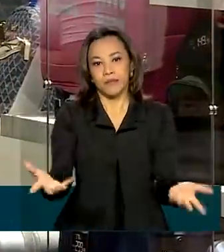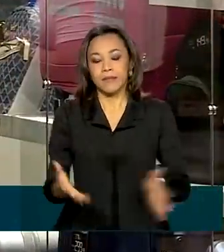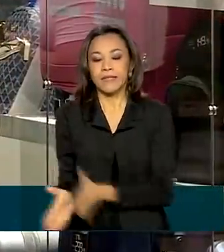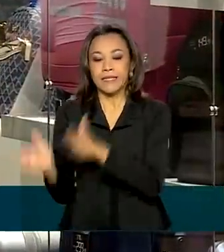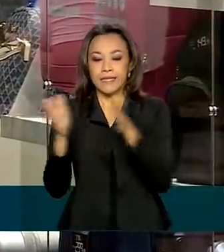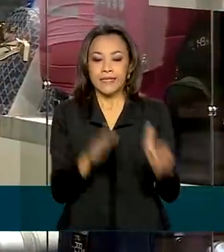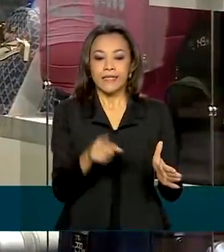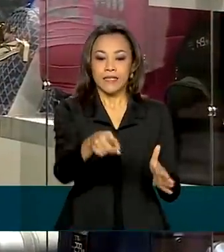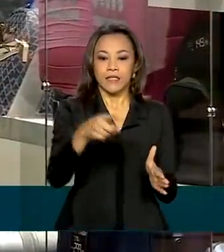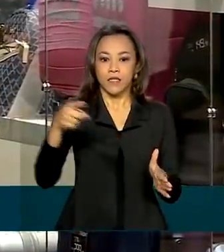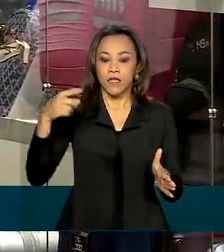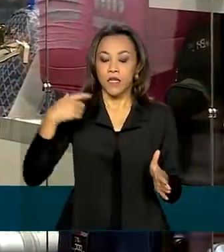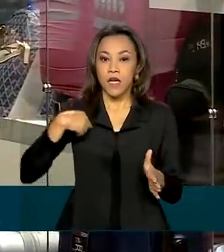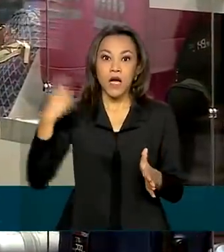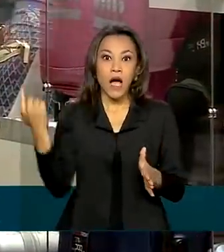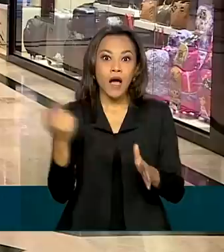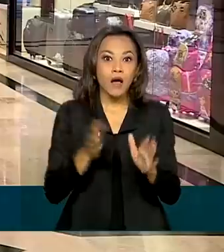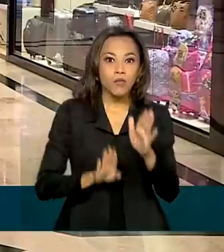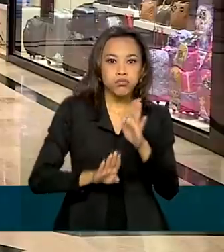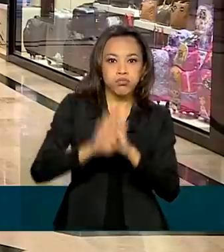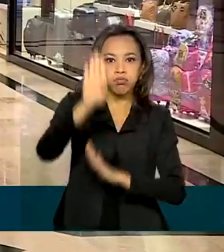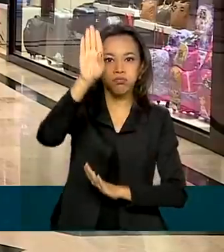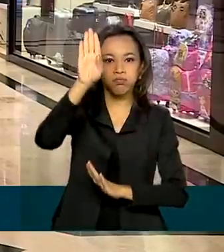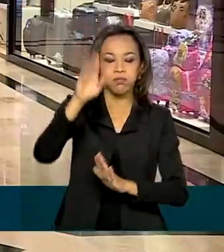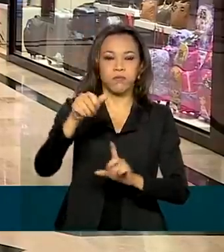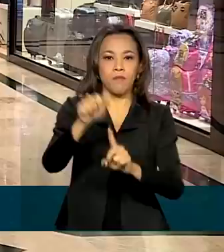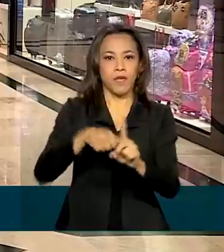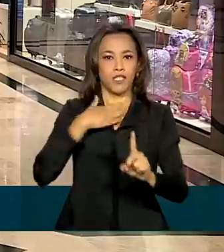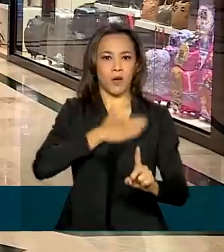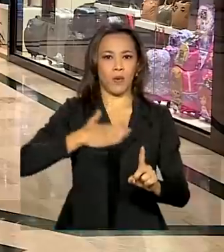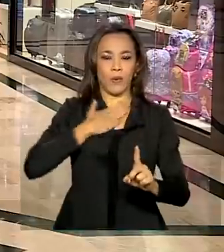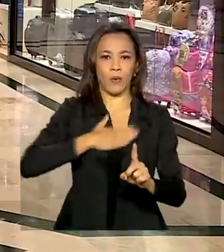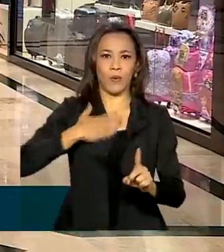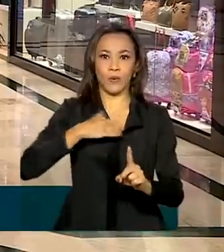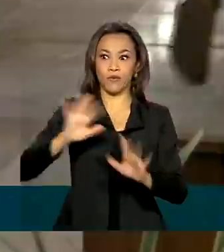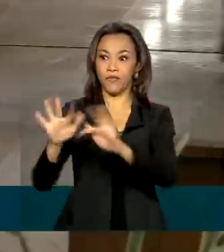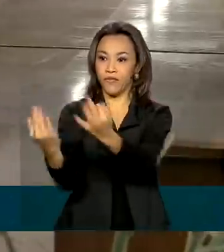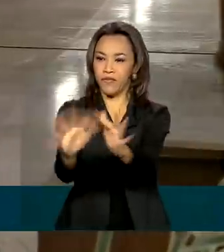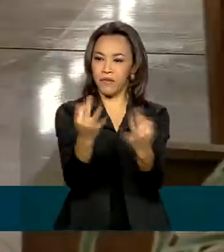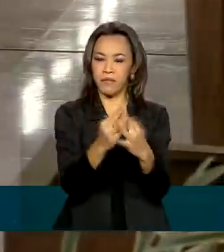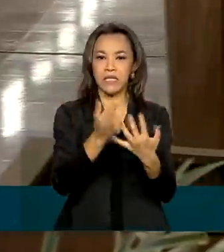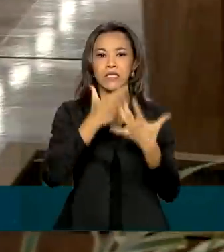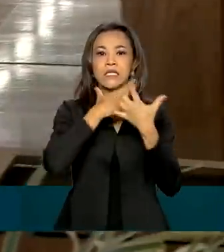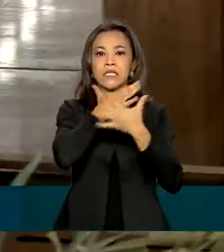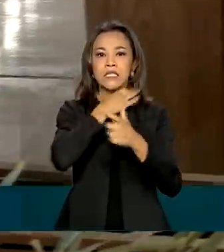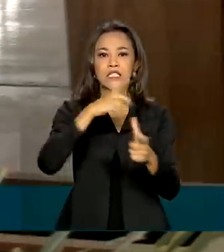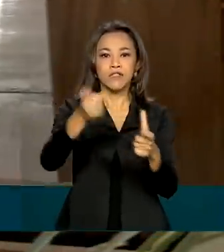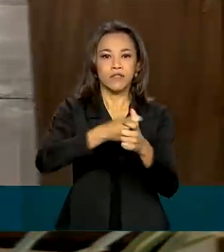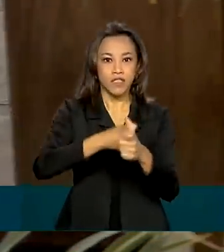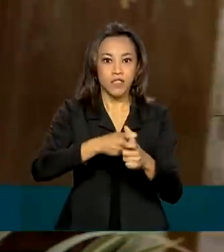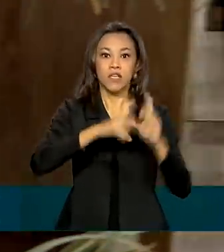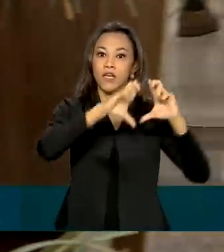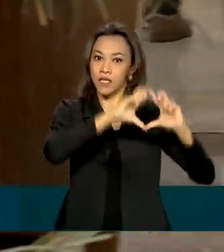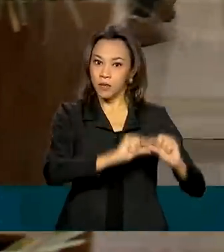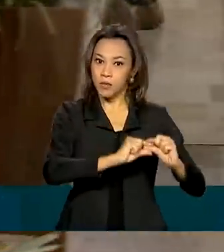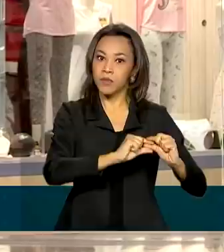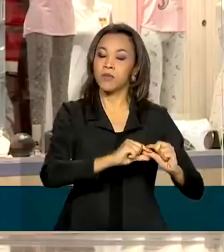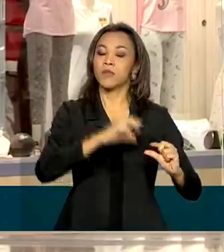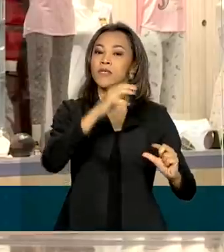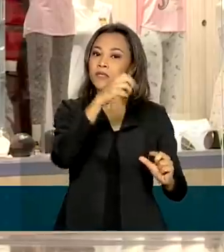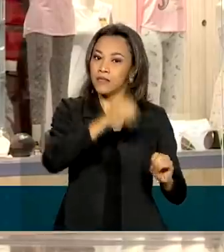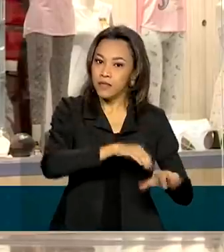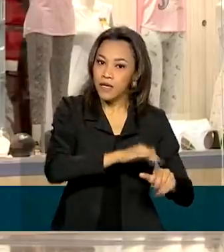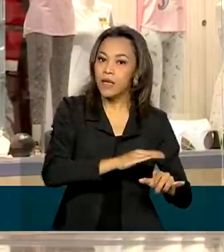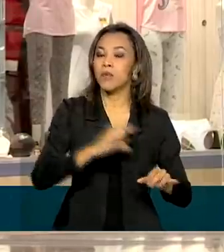ter alcançado o recorde histórico em agosto, o percentual de famílias com dívidas no país diminuiu em setembro e em outubro.